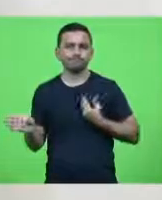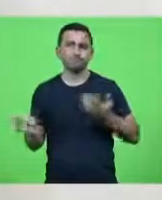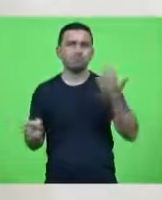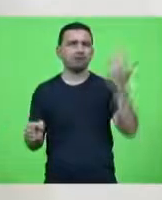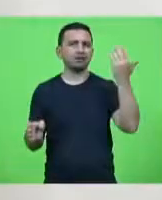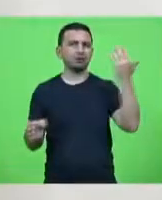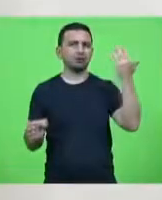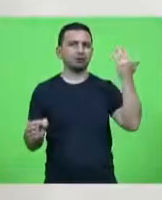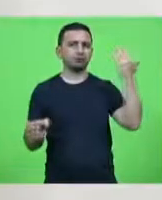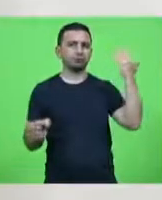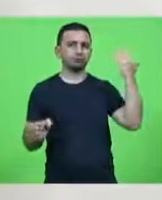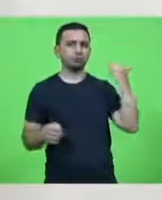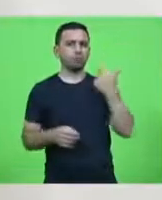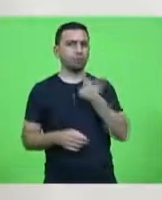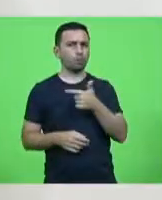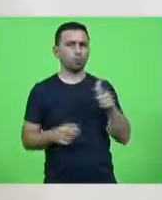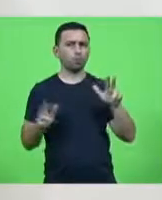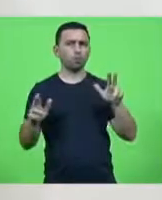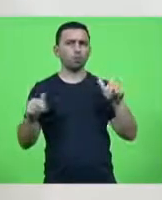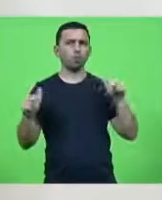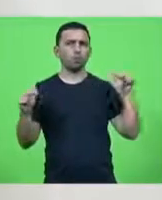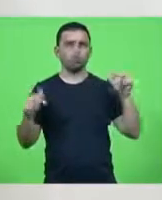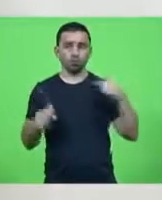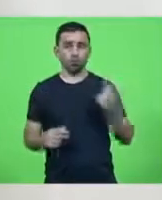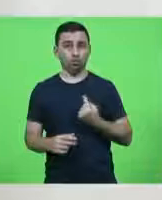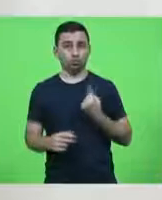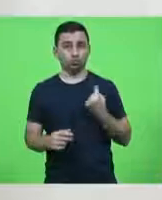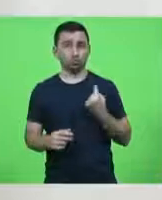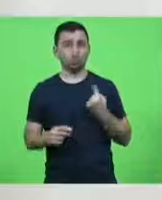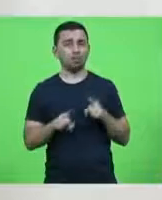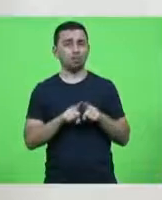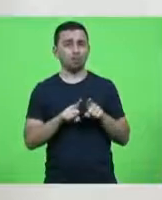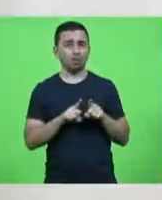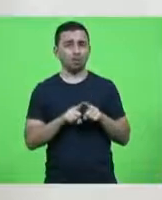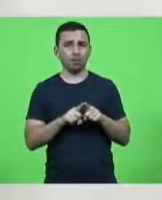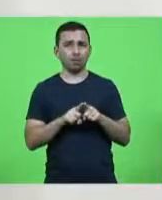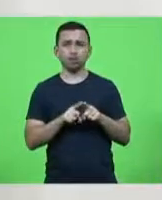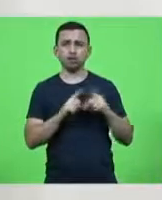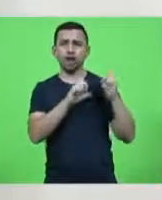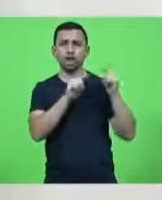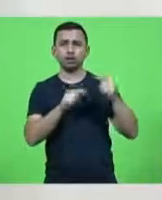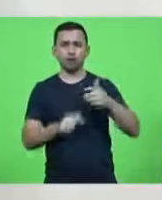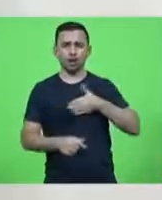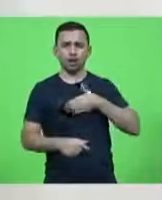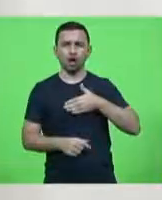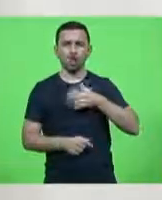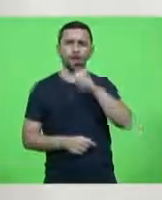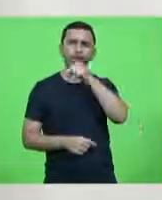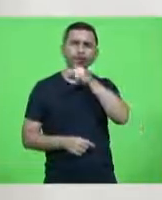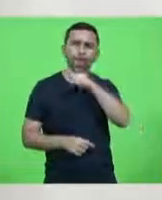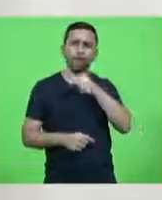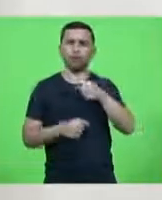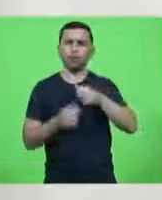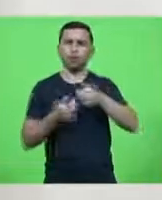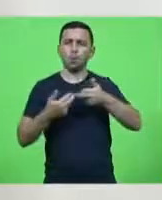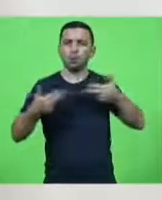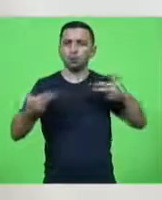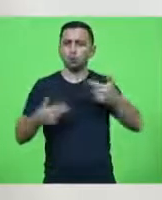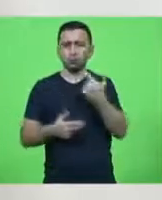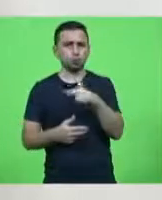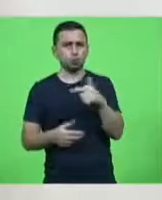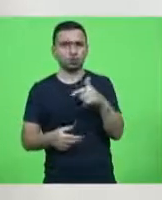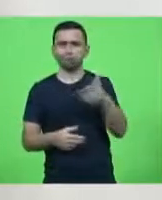vivenciado, nem por nós e nem pela nossa geração, nem pelos nossos avós e muito menos pelos nossos